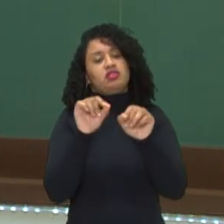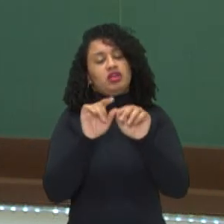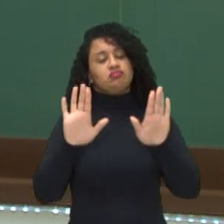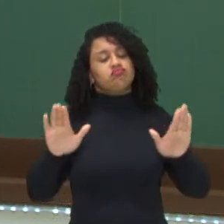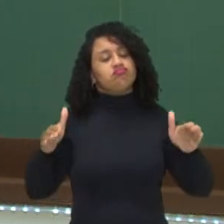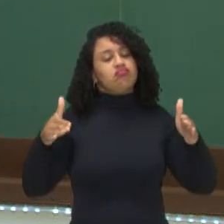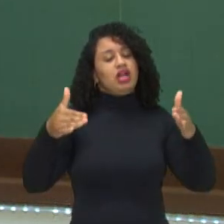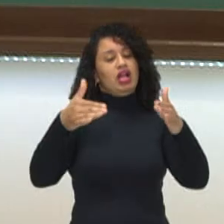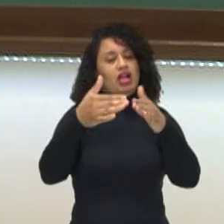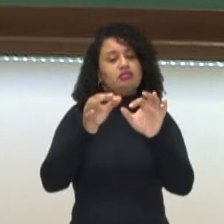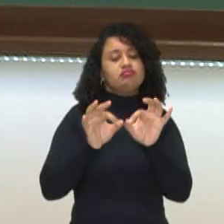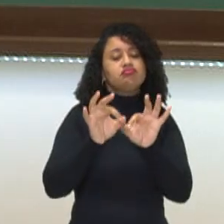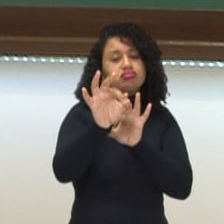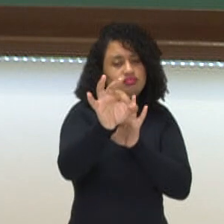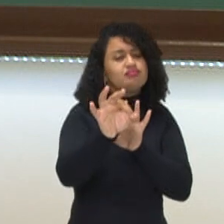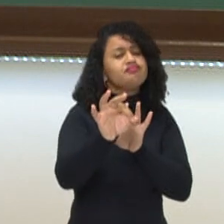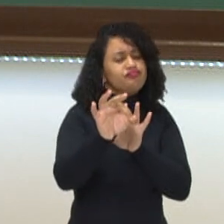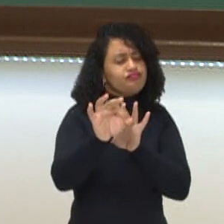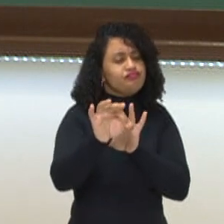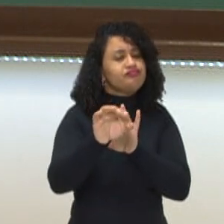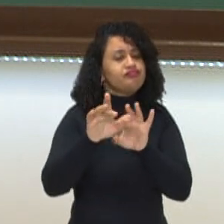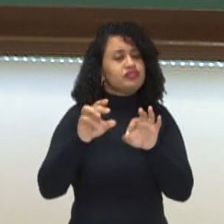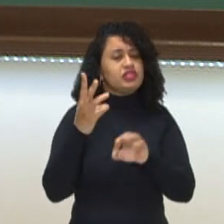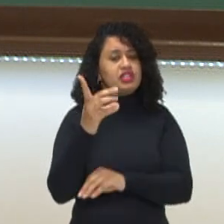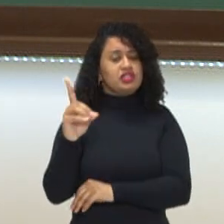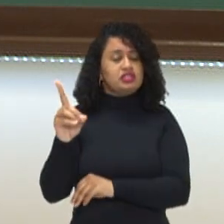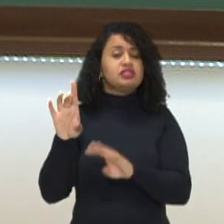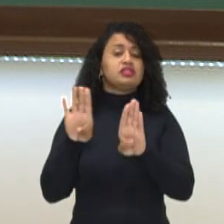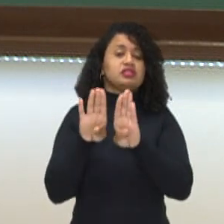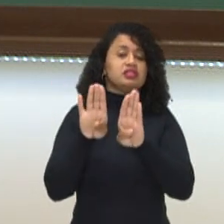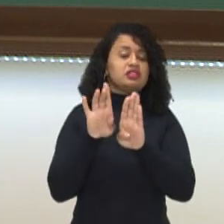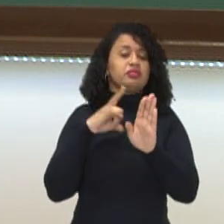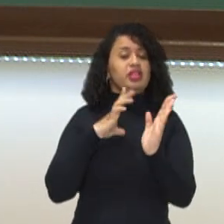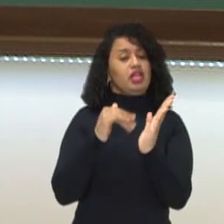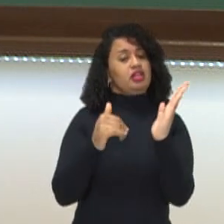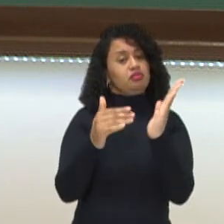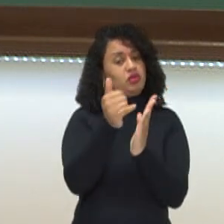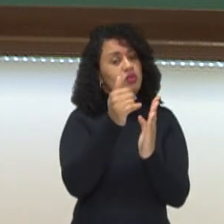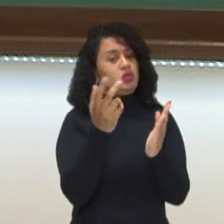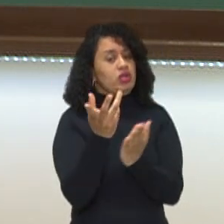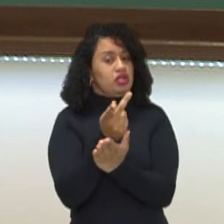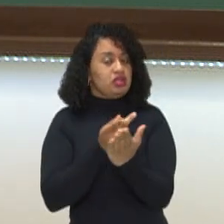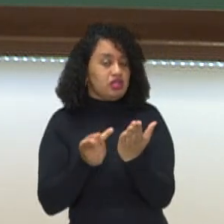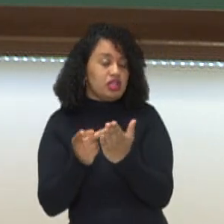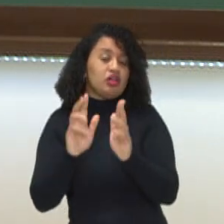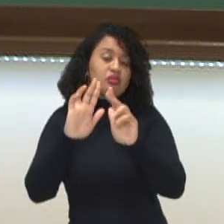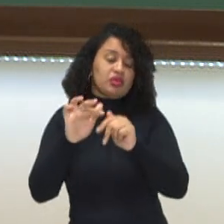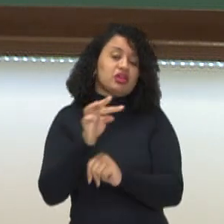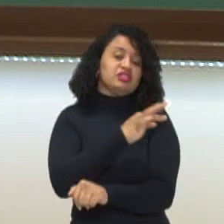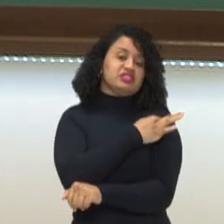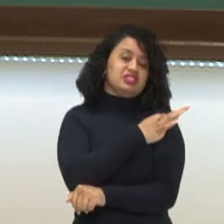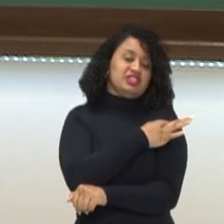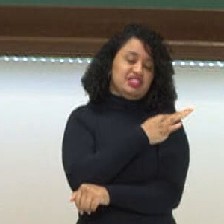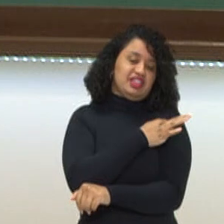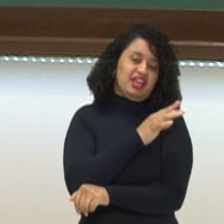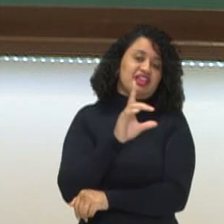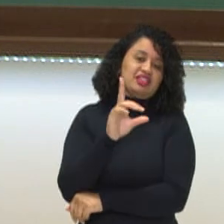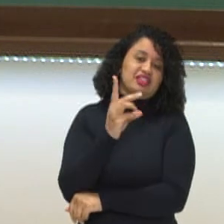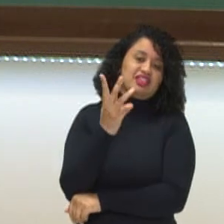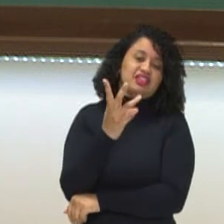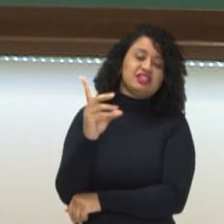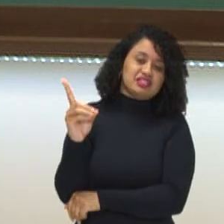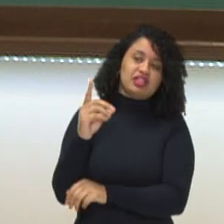Então, o tridimensional também está presente na pintura e no desenho, graças à técnica de